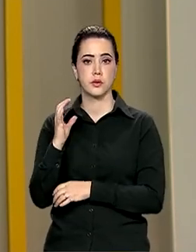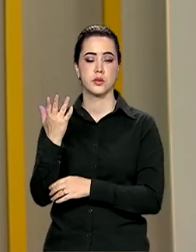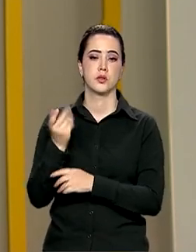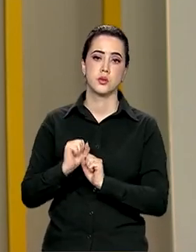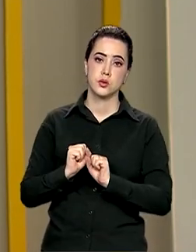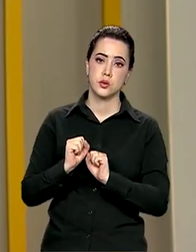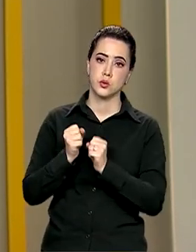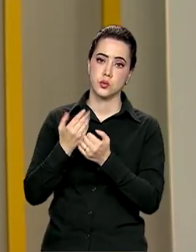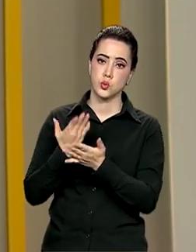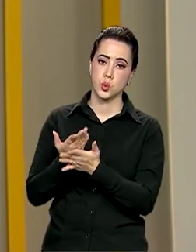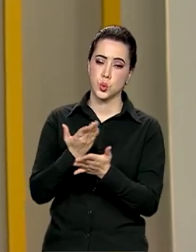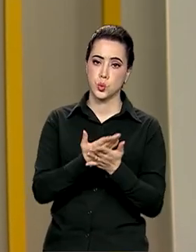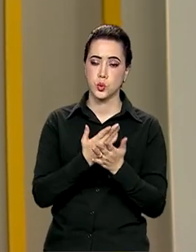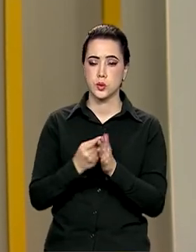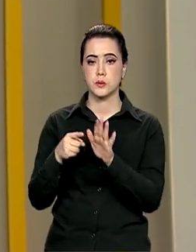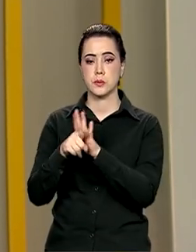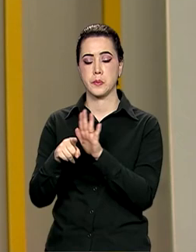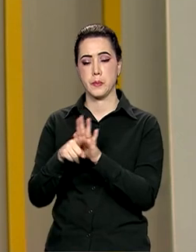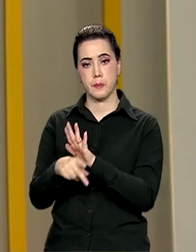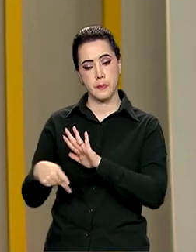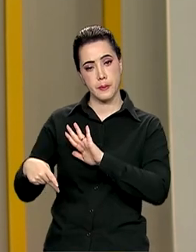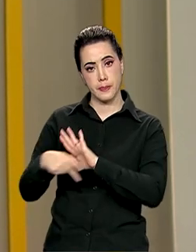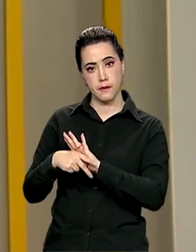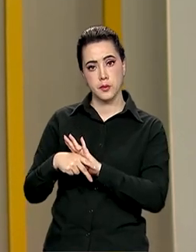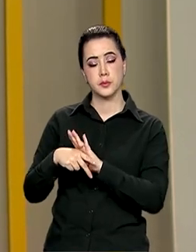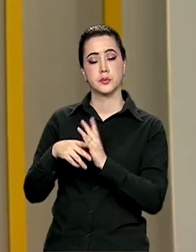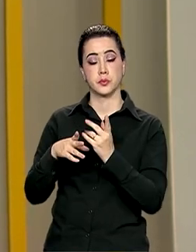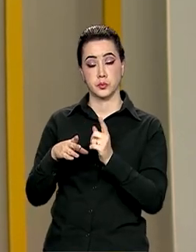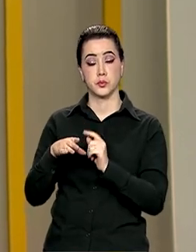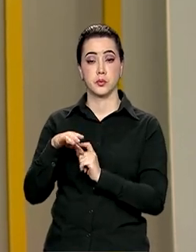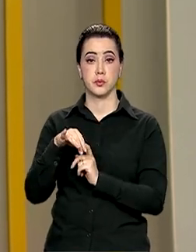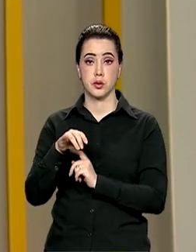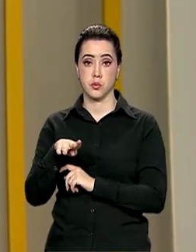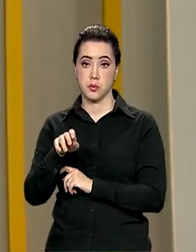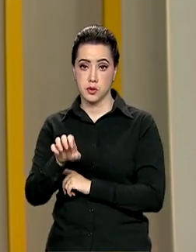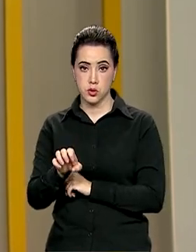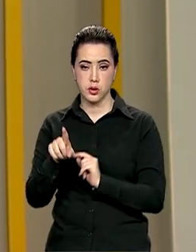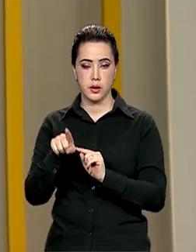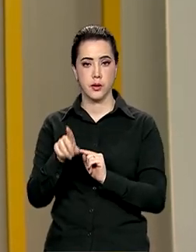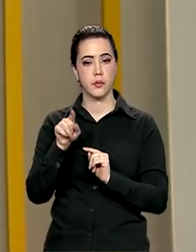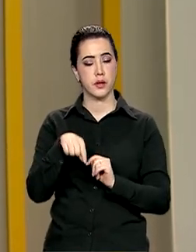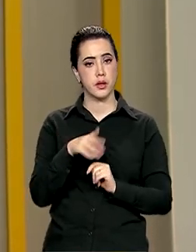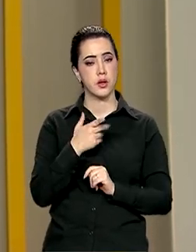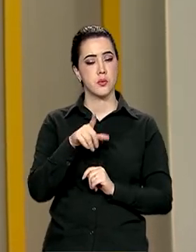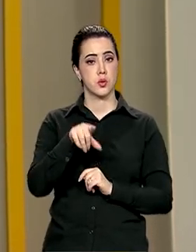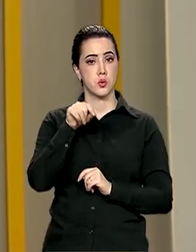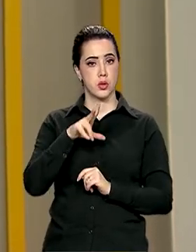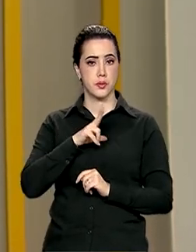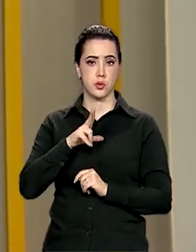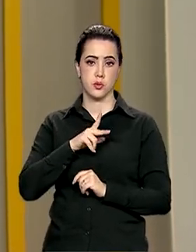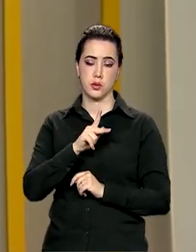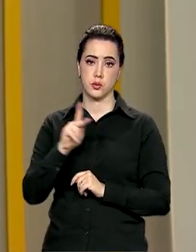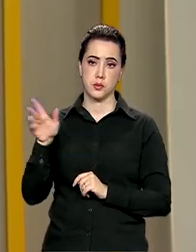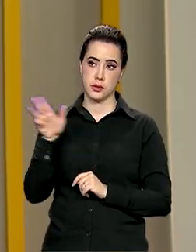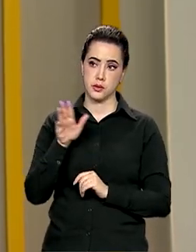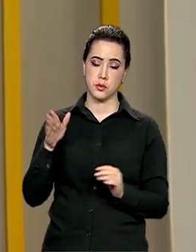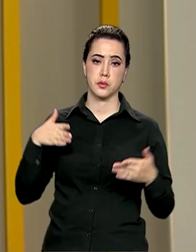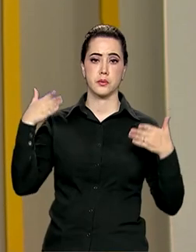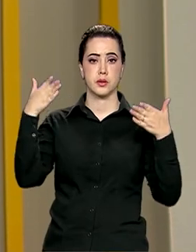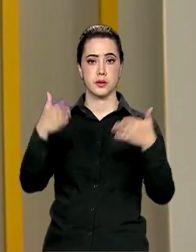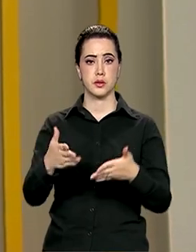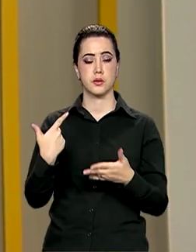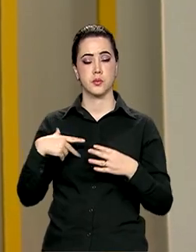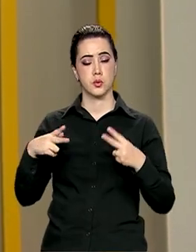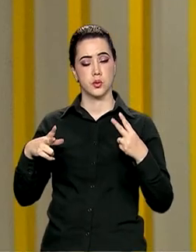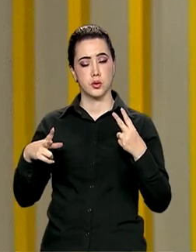estudos e pesquisas colocados em prática pelo Instituto. Poshma é uma escolha pessoal do presidente Lula, que participou da